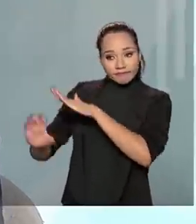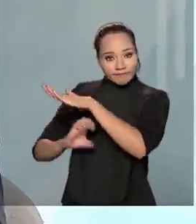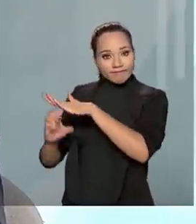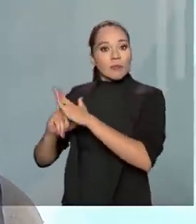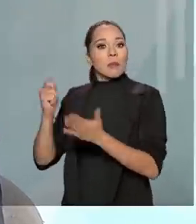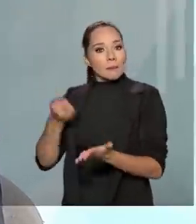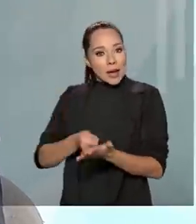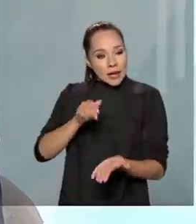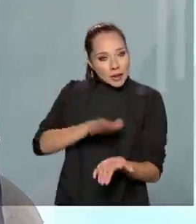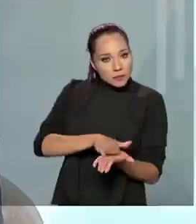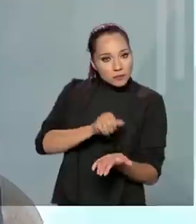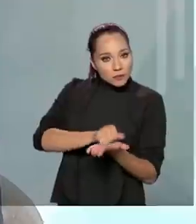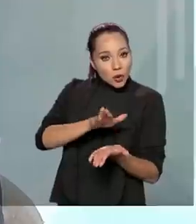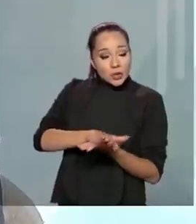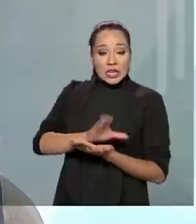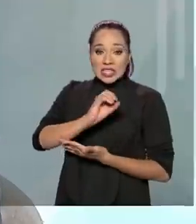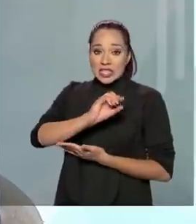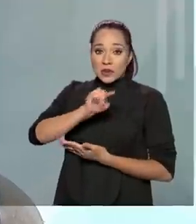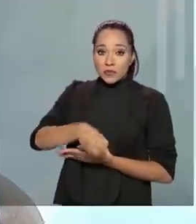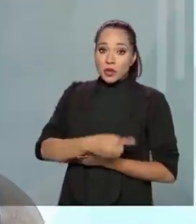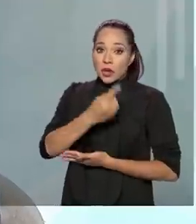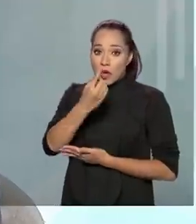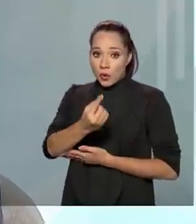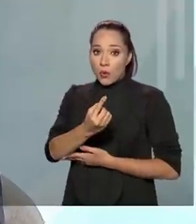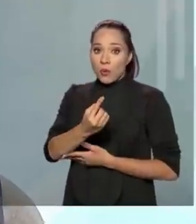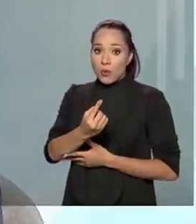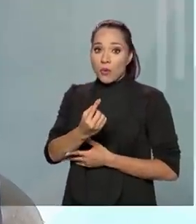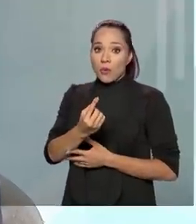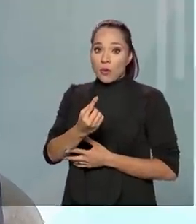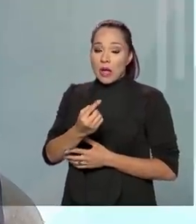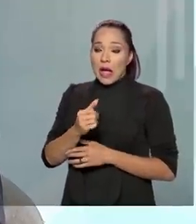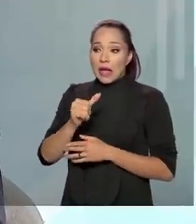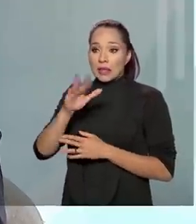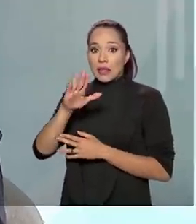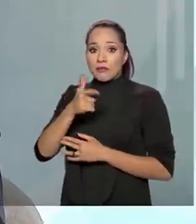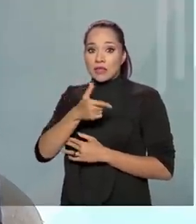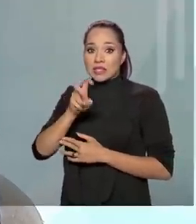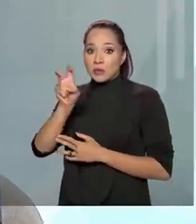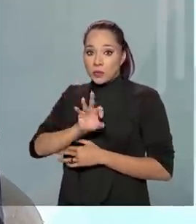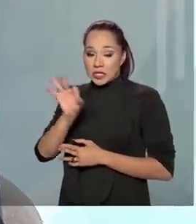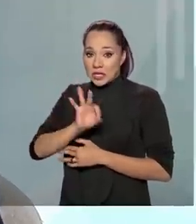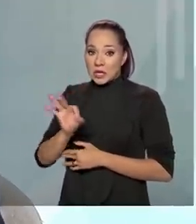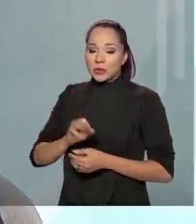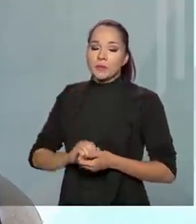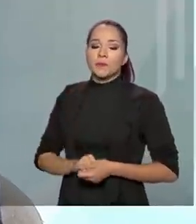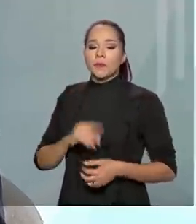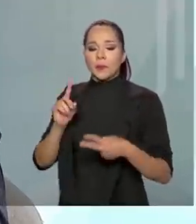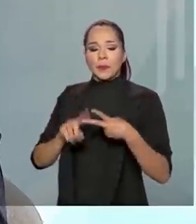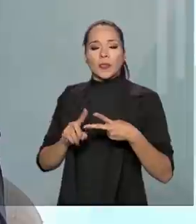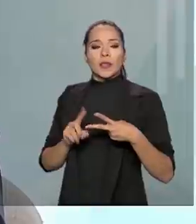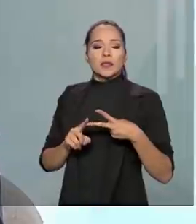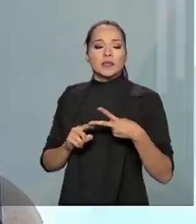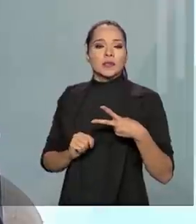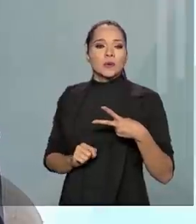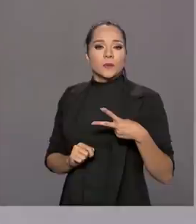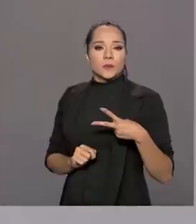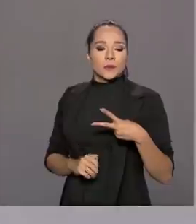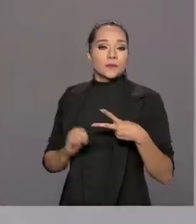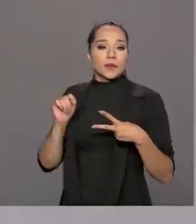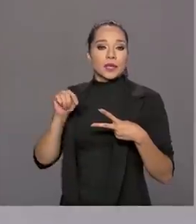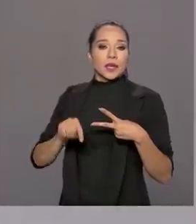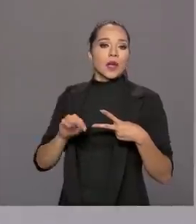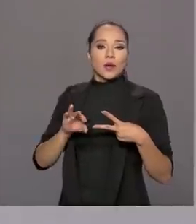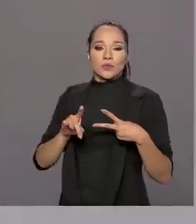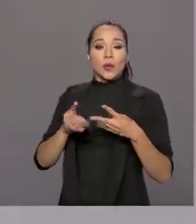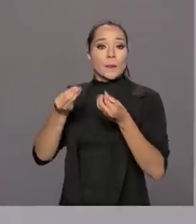uma multa que vai de 0,1% 20% do faturamento bruto da empresa. E nós temos um segundo ponto, que é o ponto